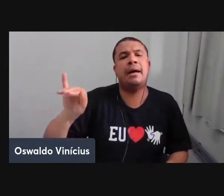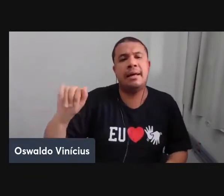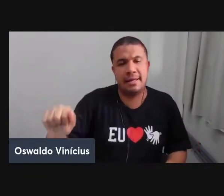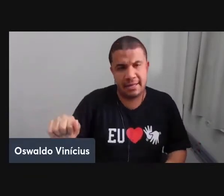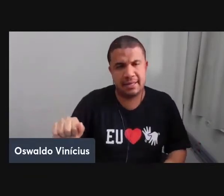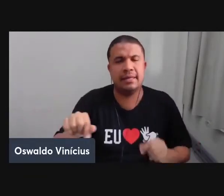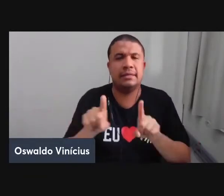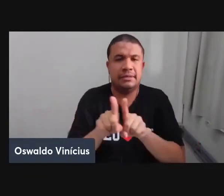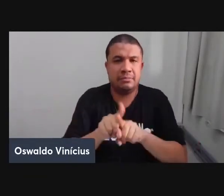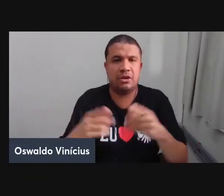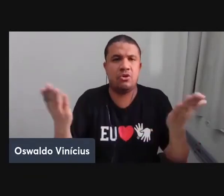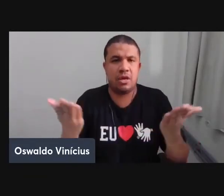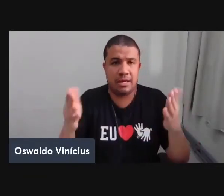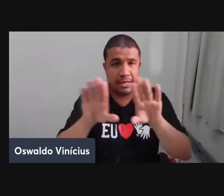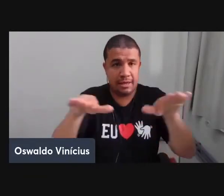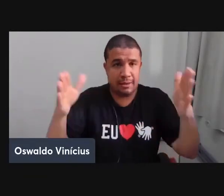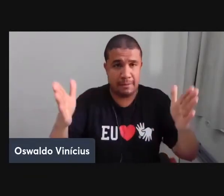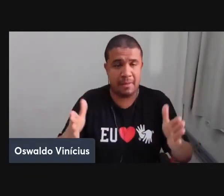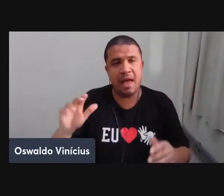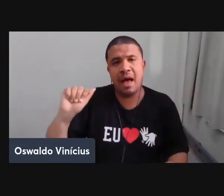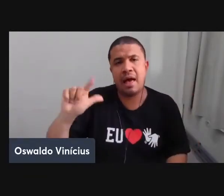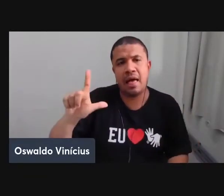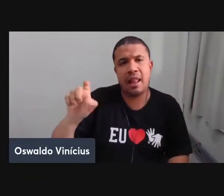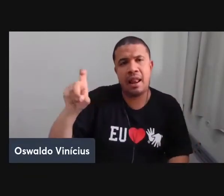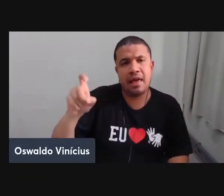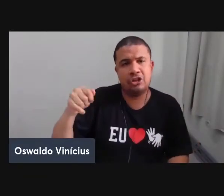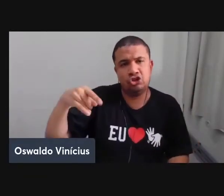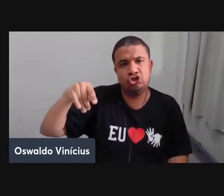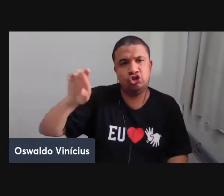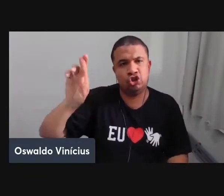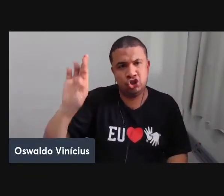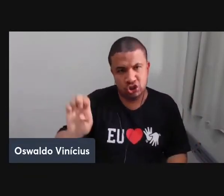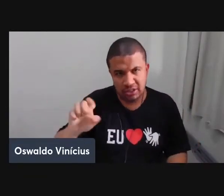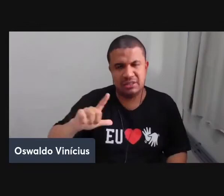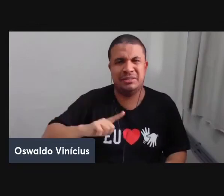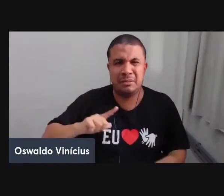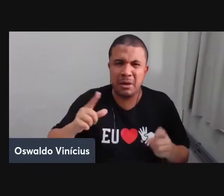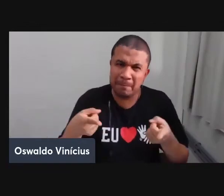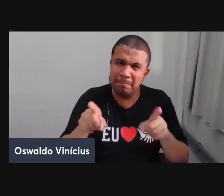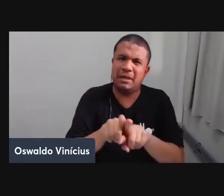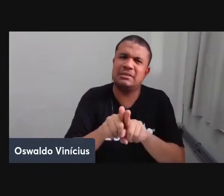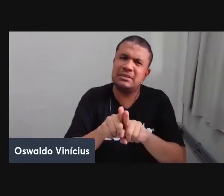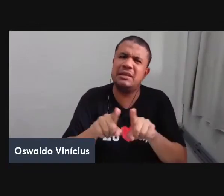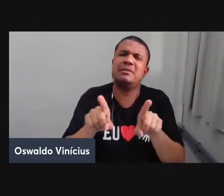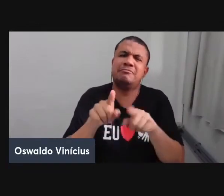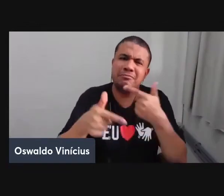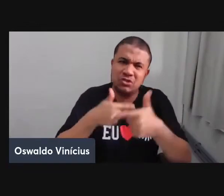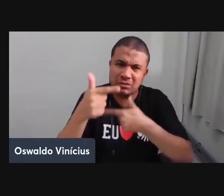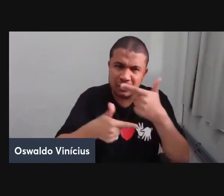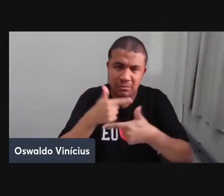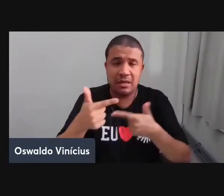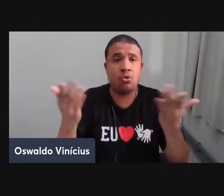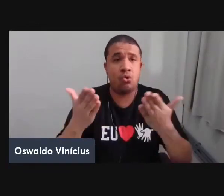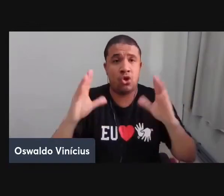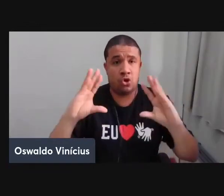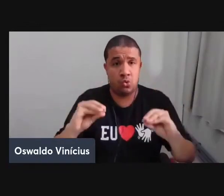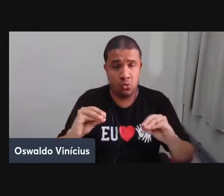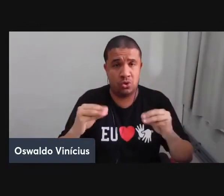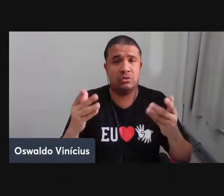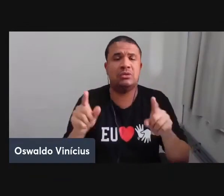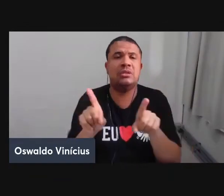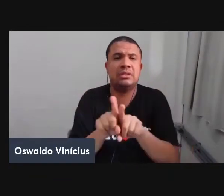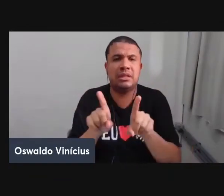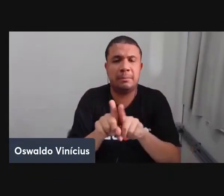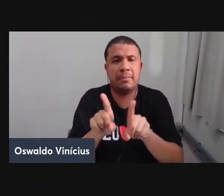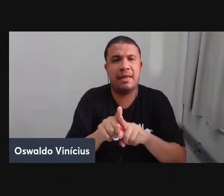aqui com a gente nesta mesa, o Alexandre, meu parceiro de muitos trabalhos, que vai estar depois na mesa da noite. E também